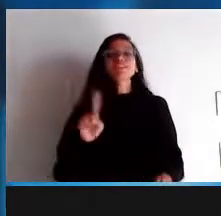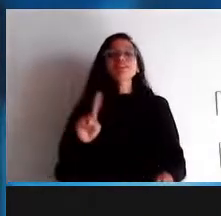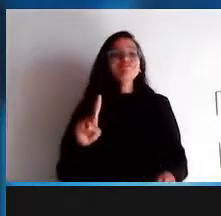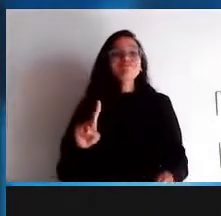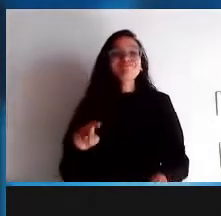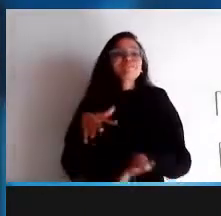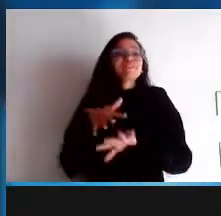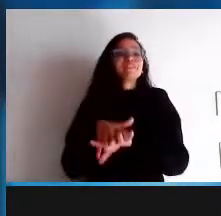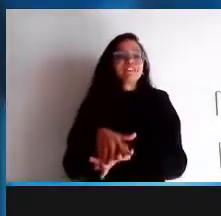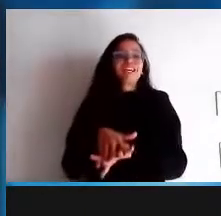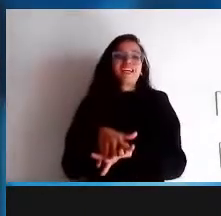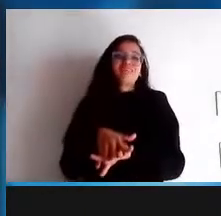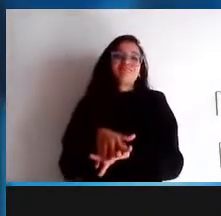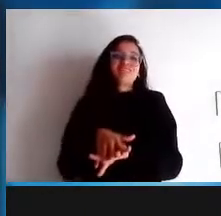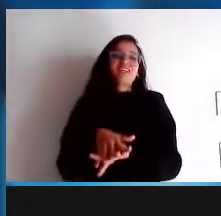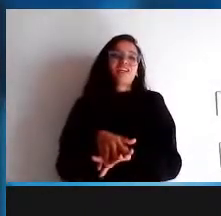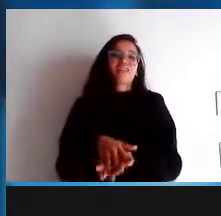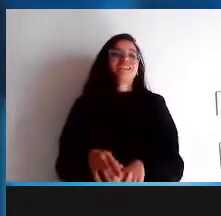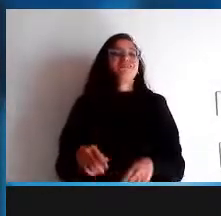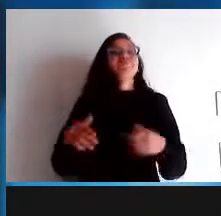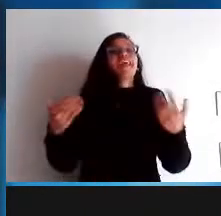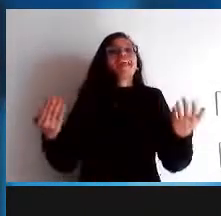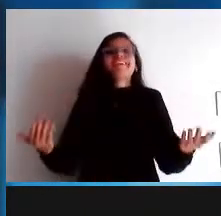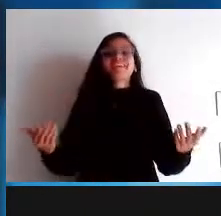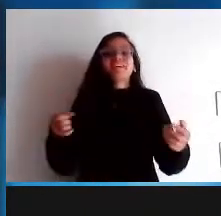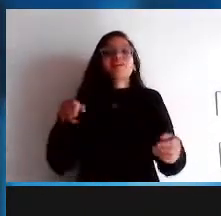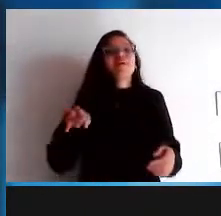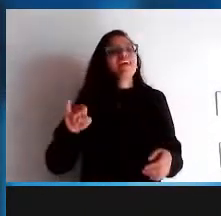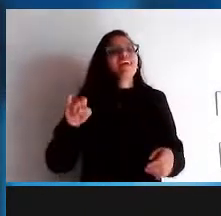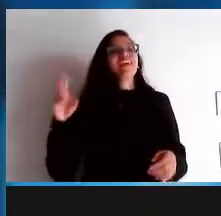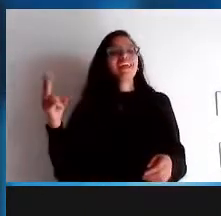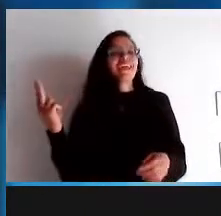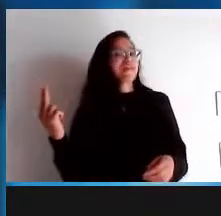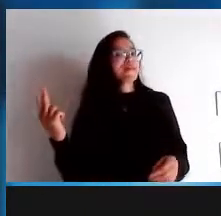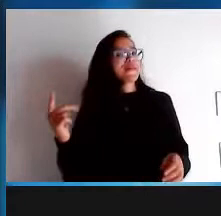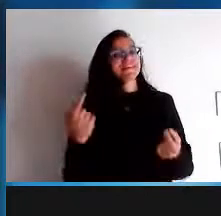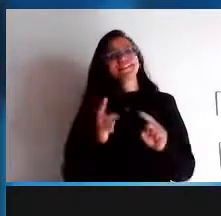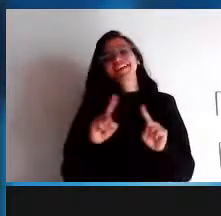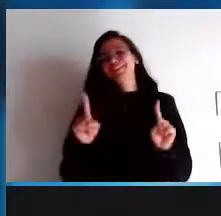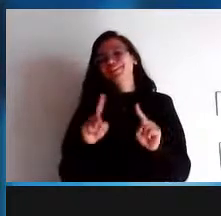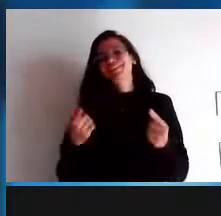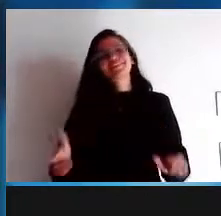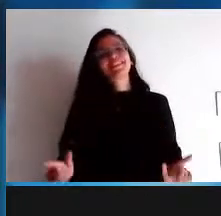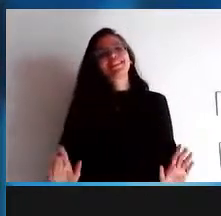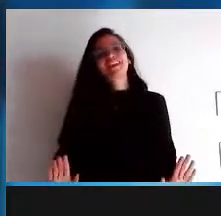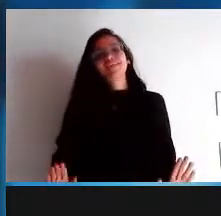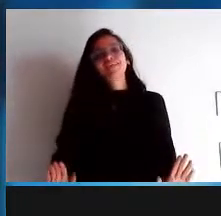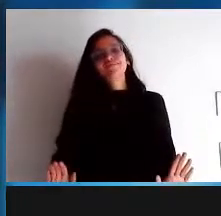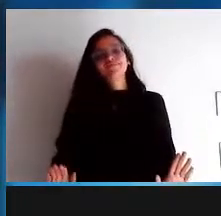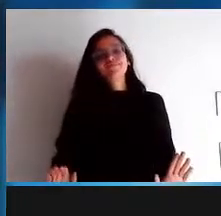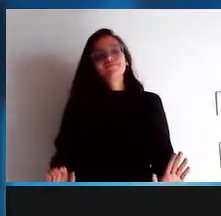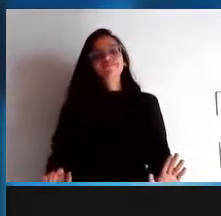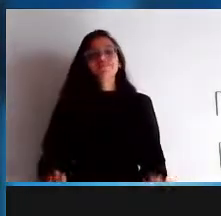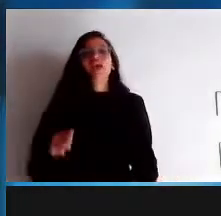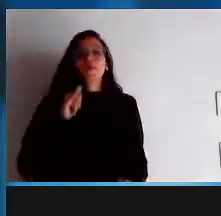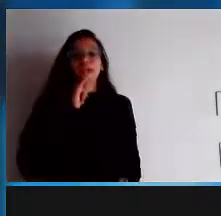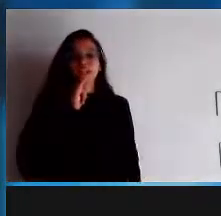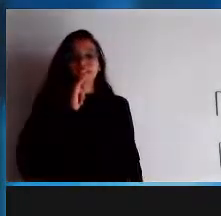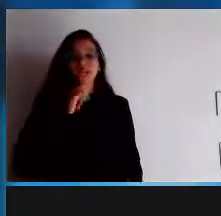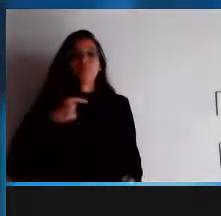originalmente é sem igualdade mas eu resolvi trocar porque onde há